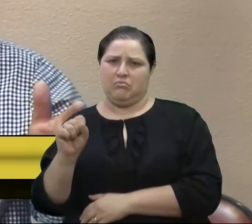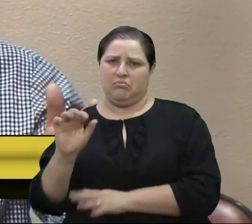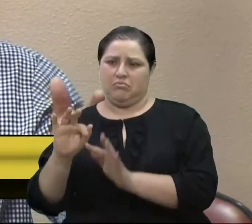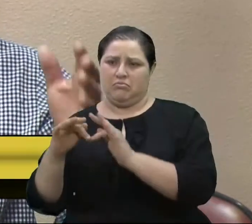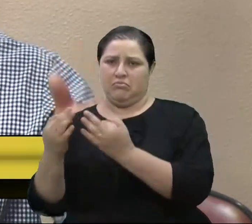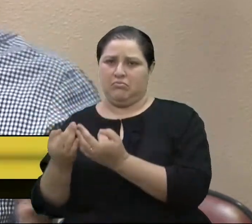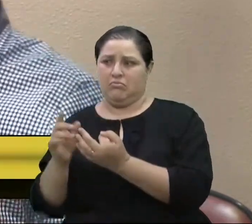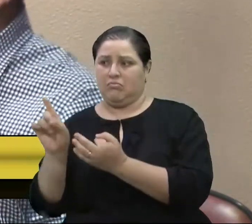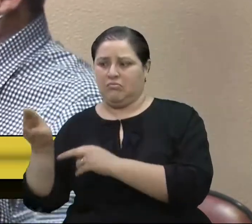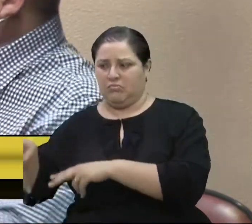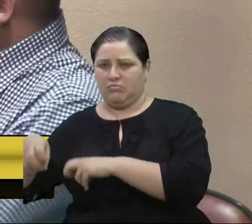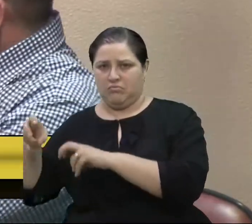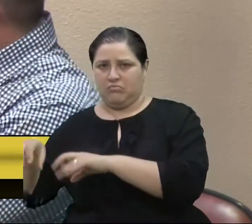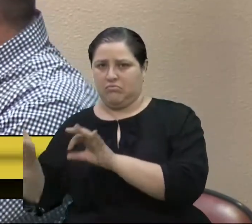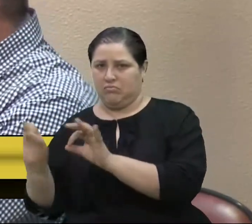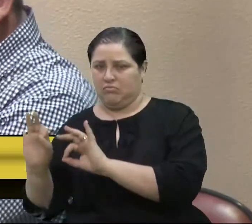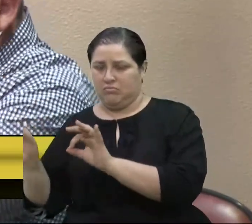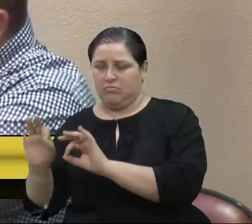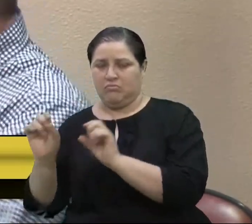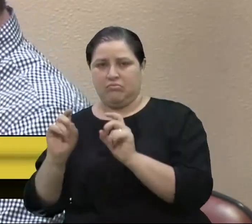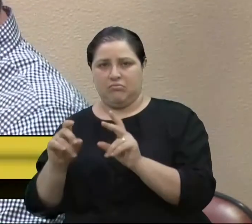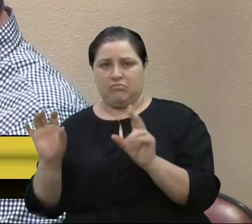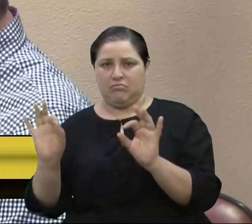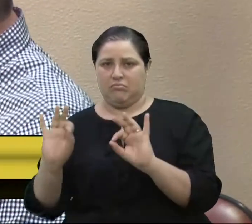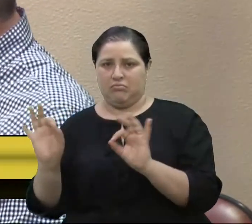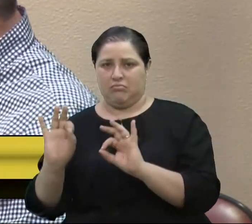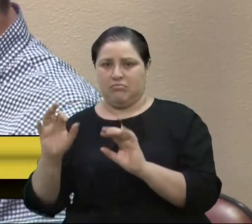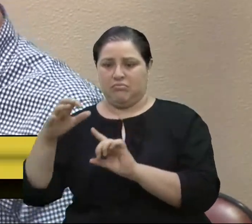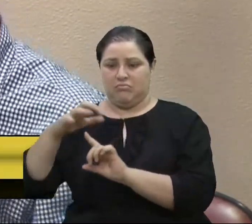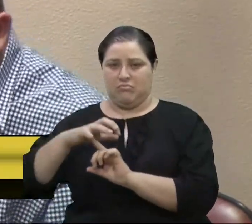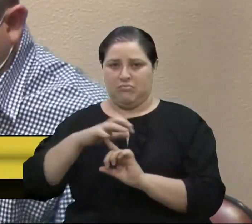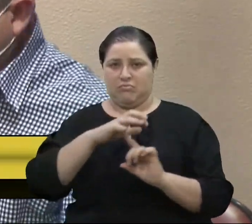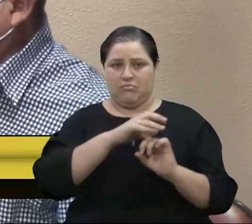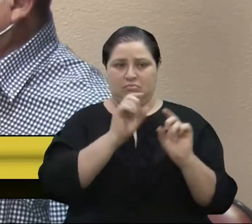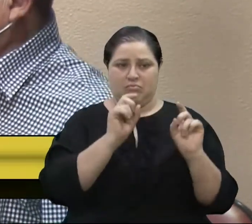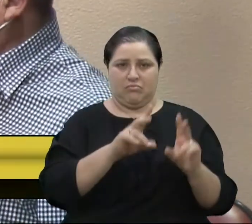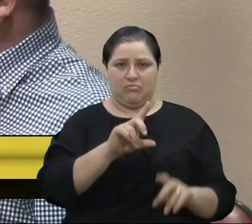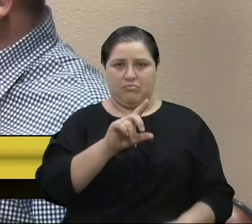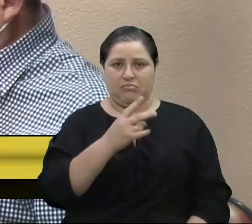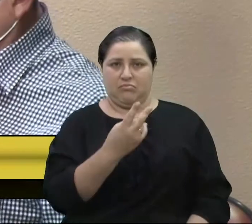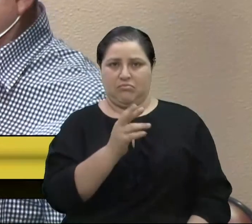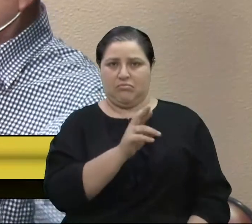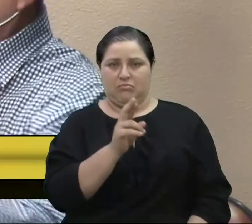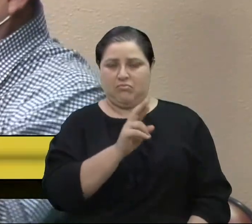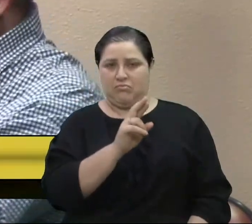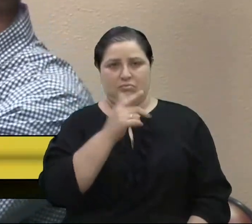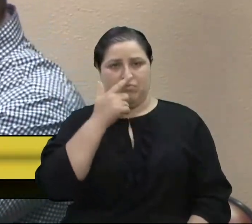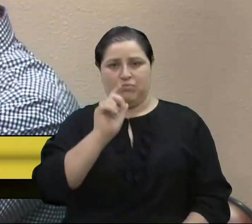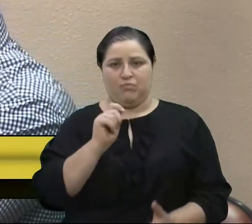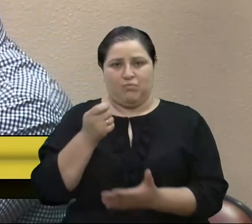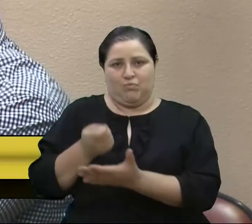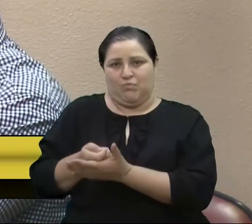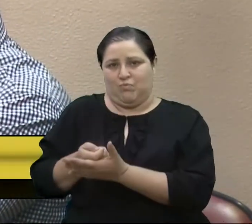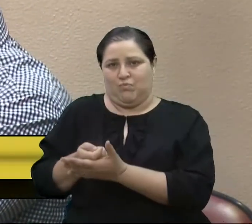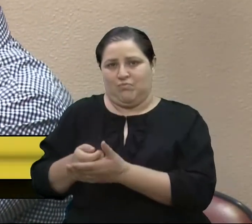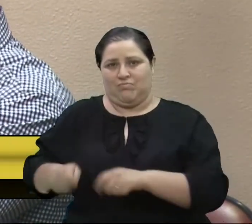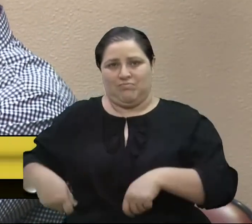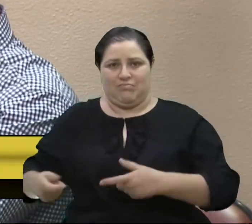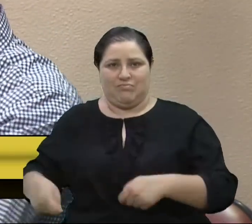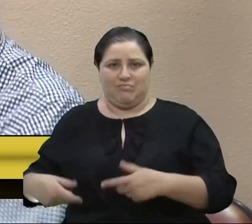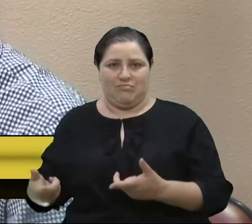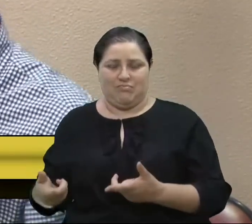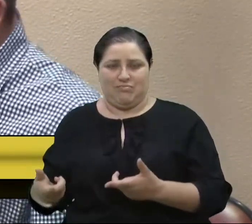vende na ponto de safra R$ 2,00, não cobre o custo, não tem como plantar nada, não tem recurso,